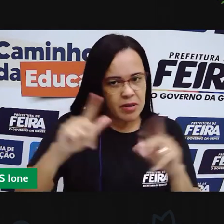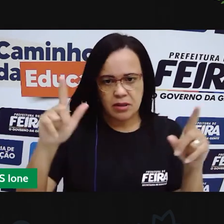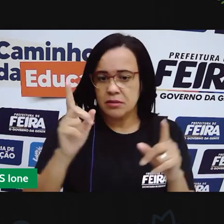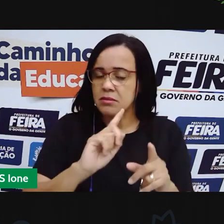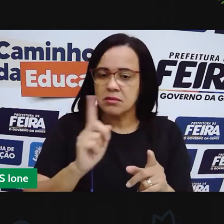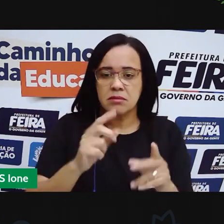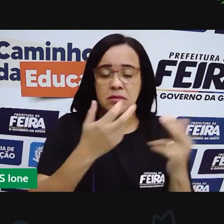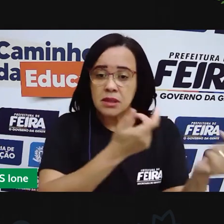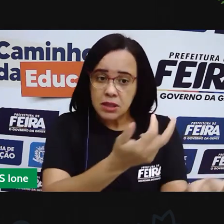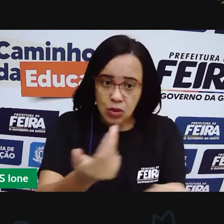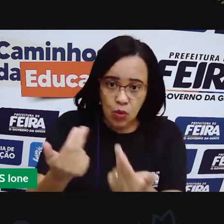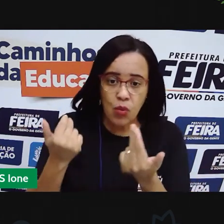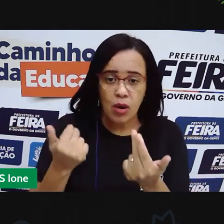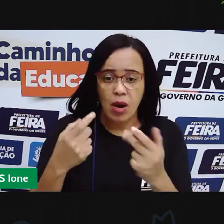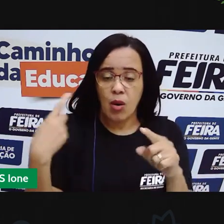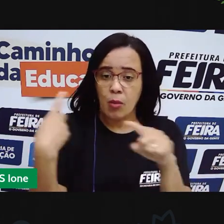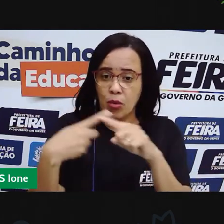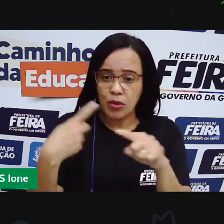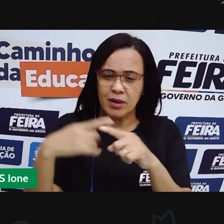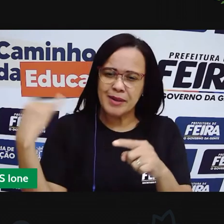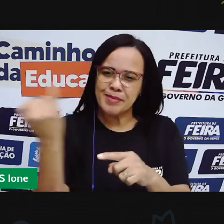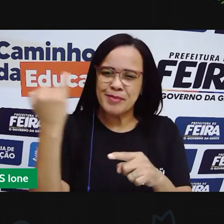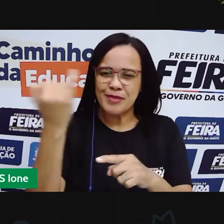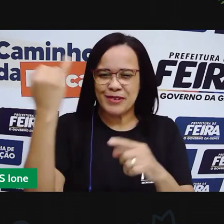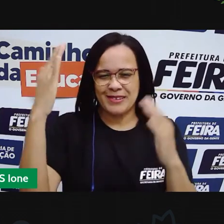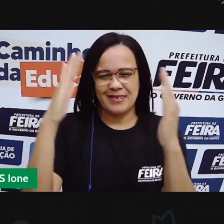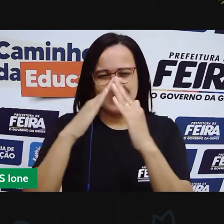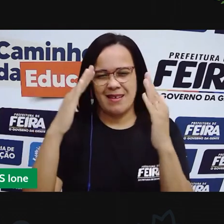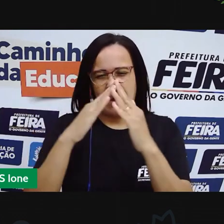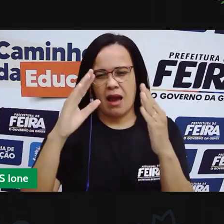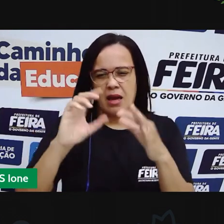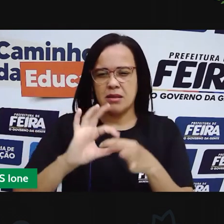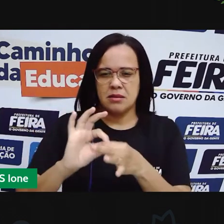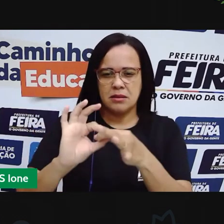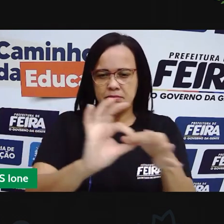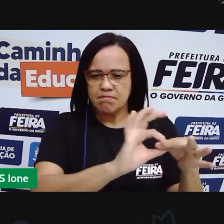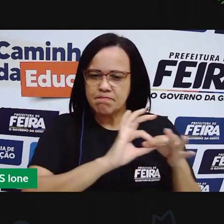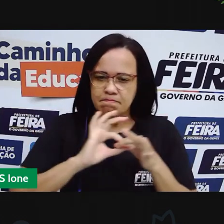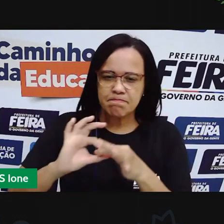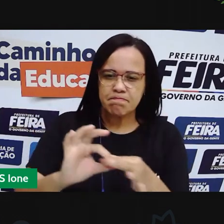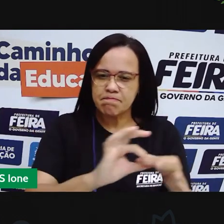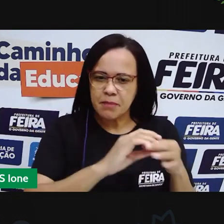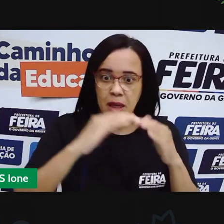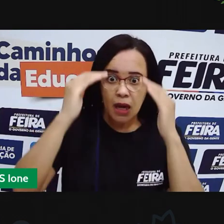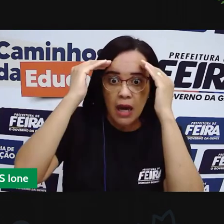gente viver em harmonia, viver respeito ao próximo.